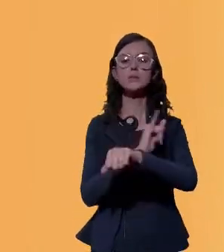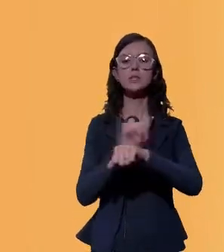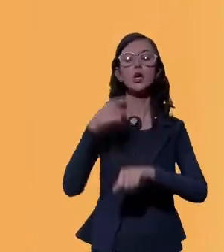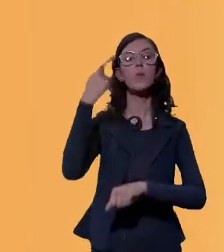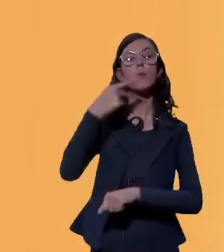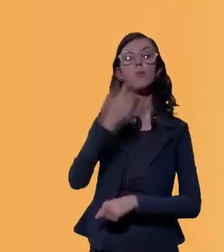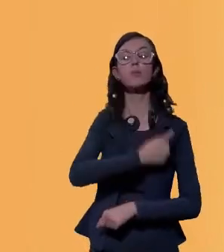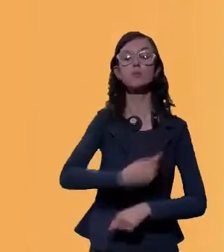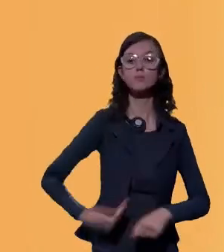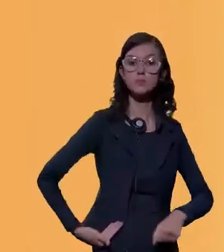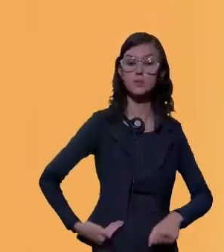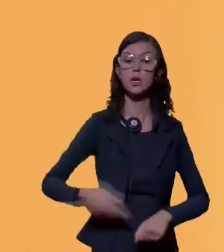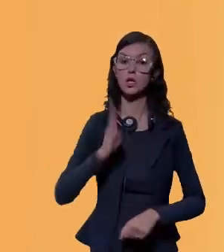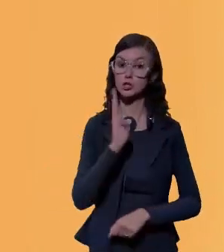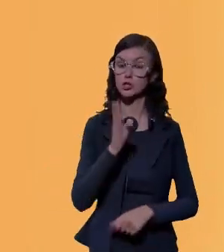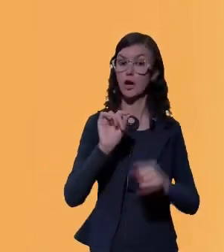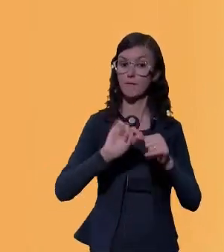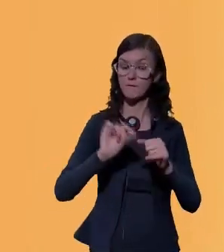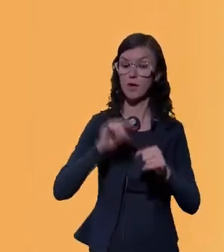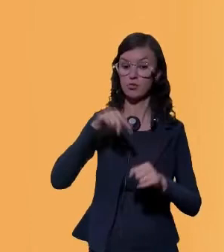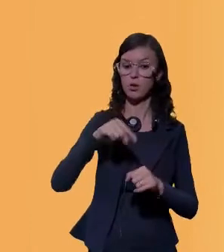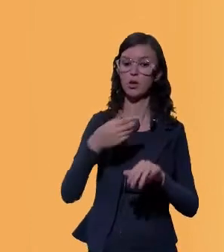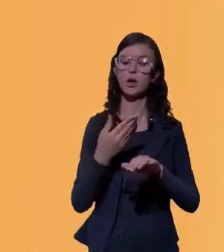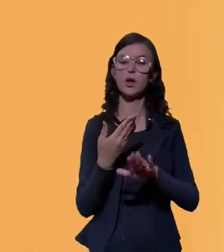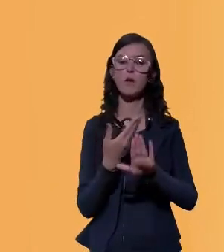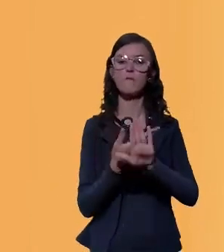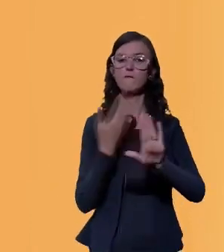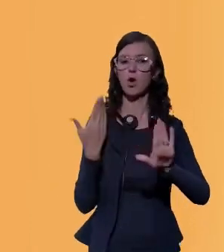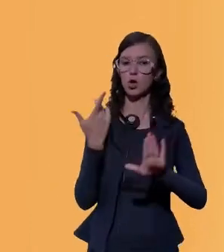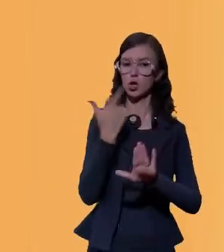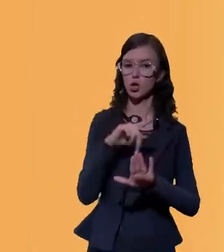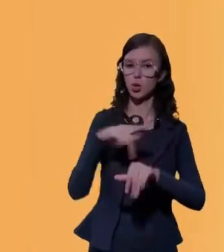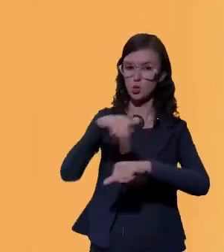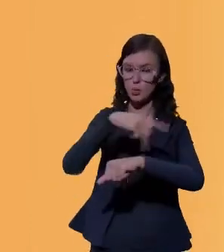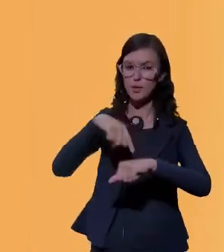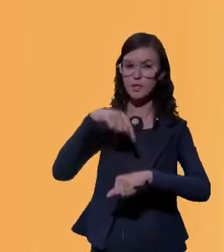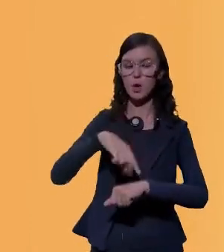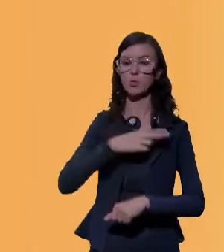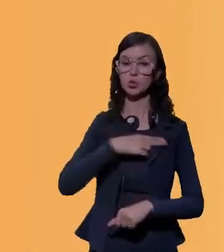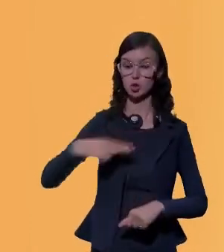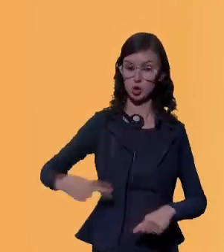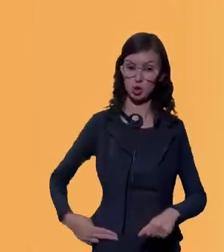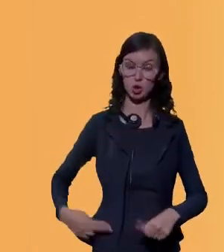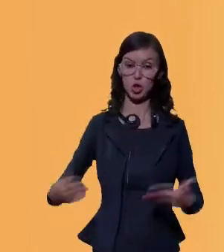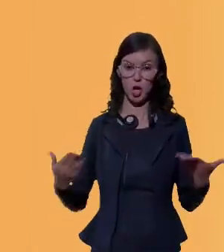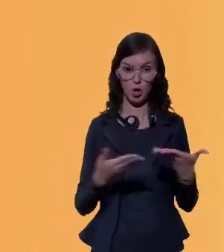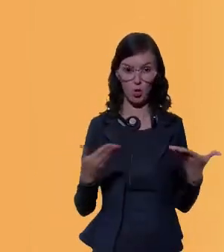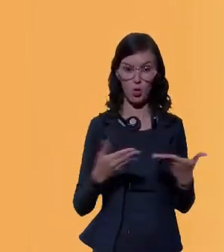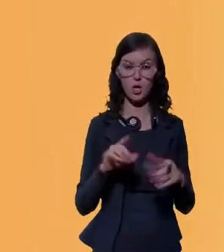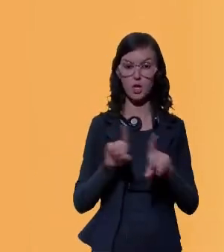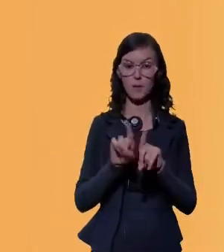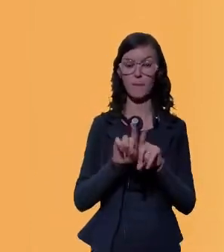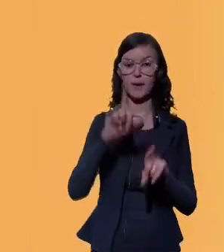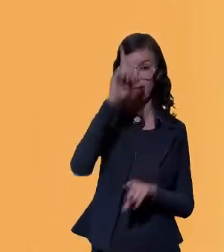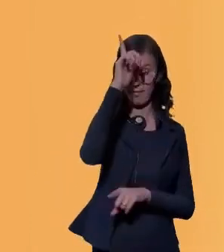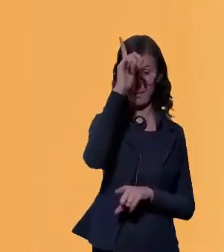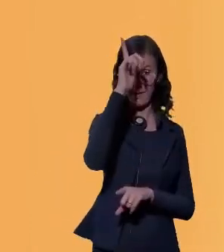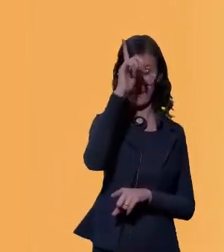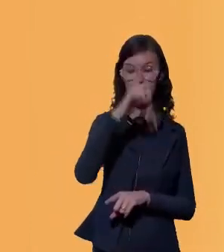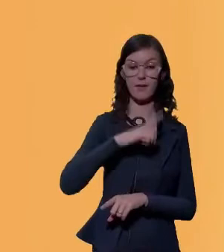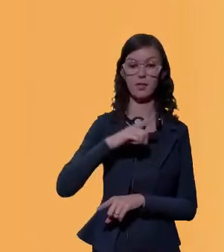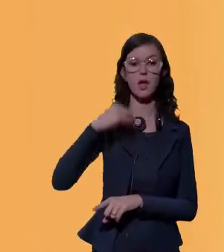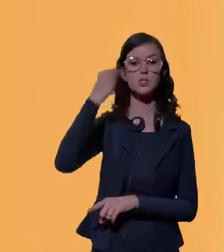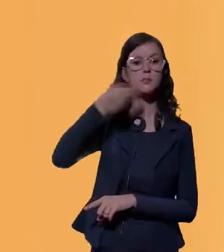Isso já tem sido feito aqui fora, eu que estou agora residindo na China, na Alemanha nós temos a